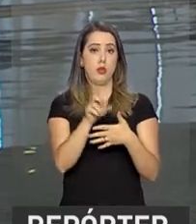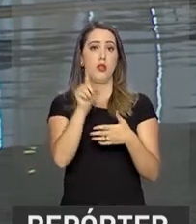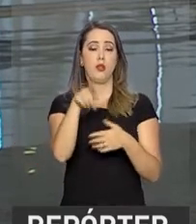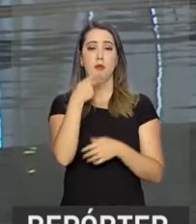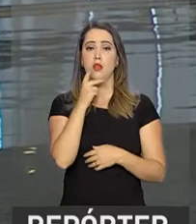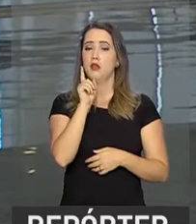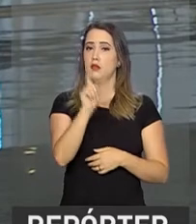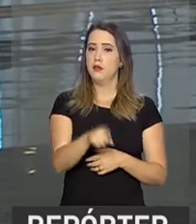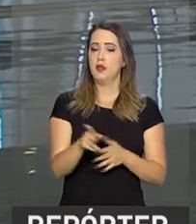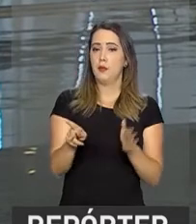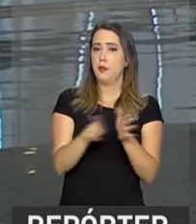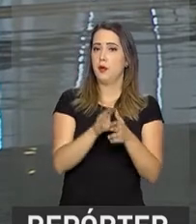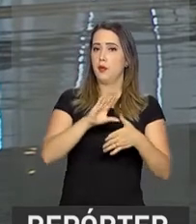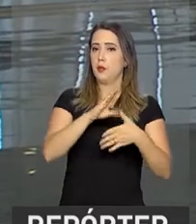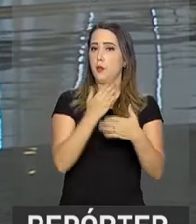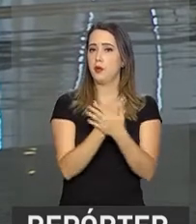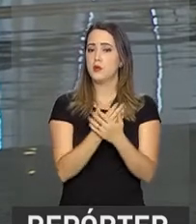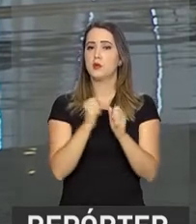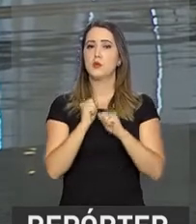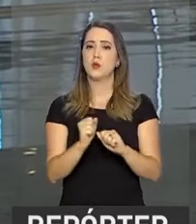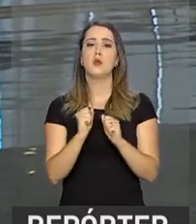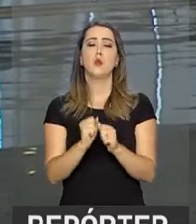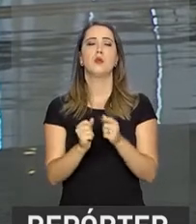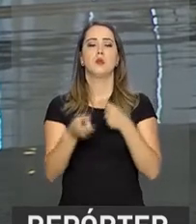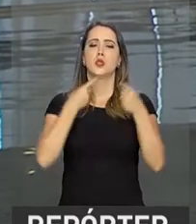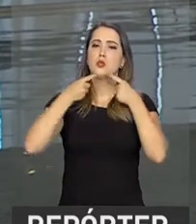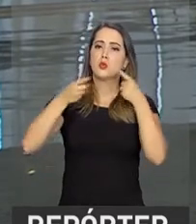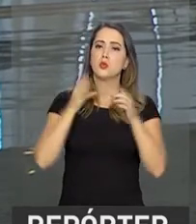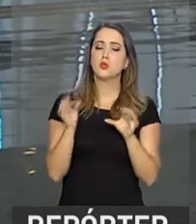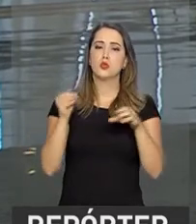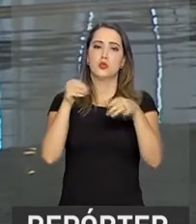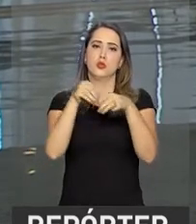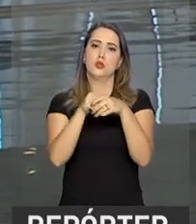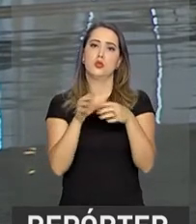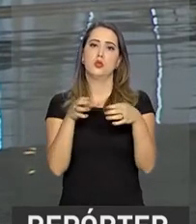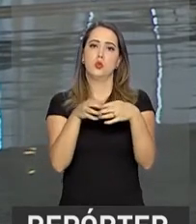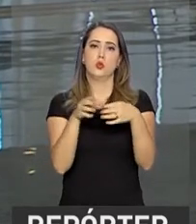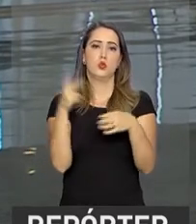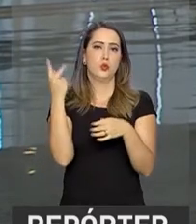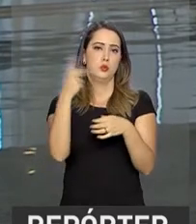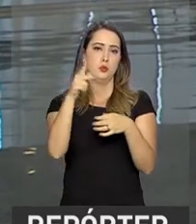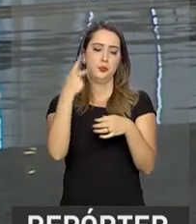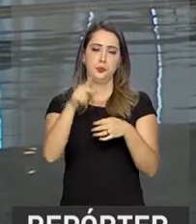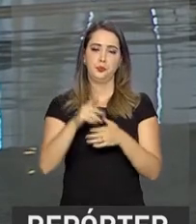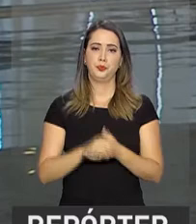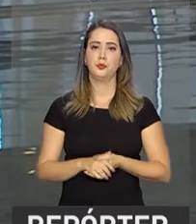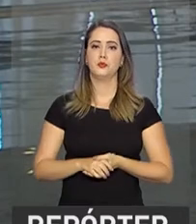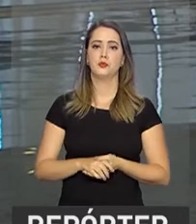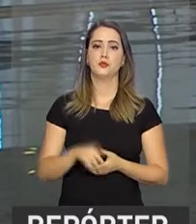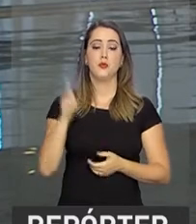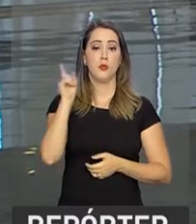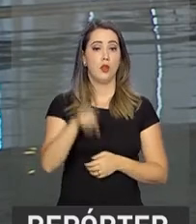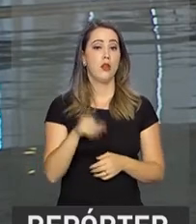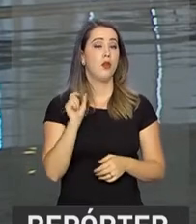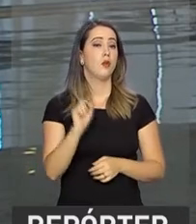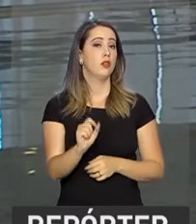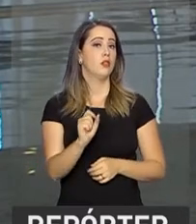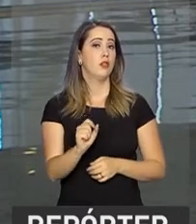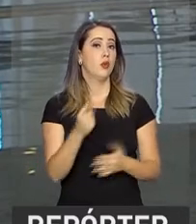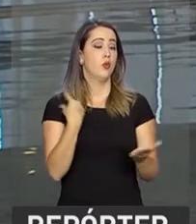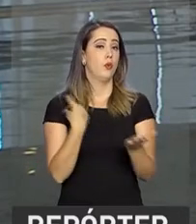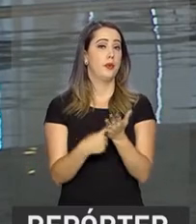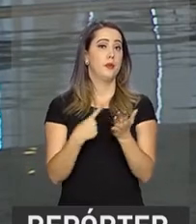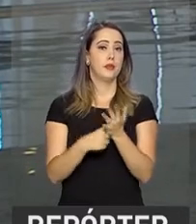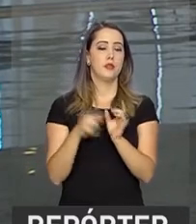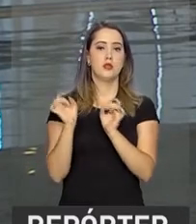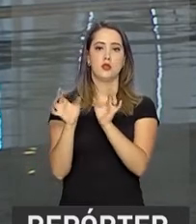Mercosul e que pode ser discutido pelos presidentes na próxima segunda-feira em Assunção. É justamente o acordo de